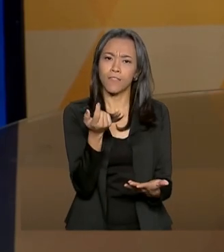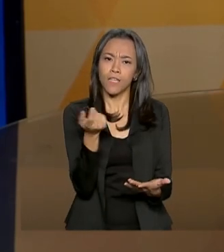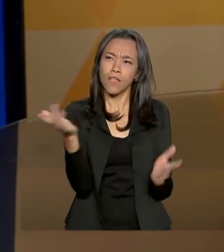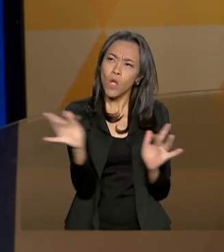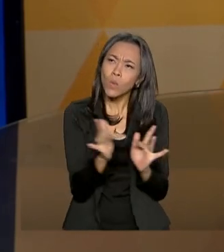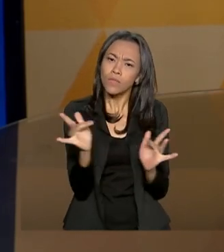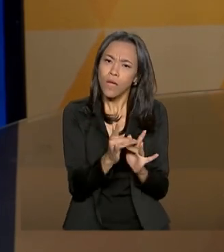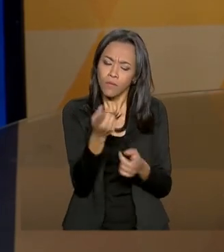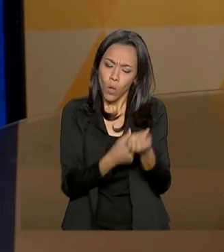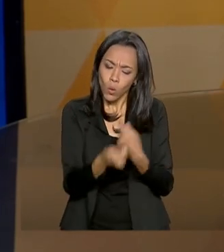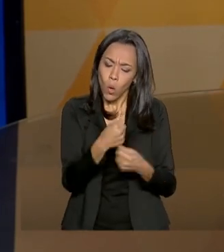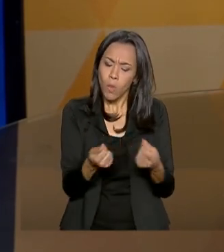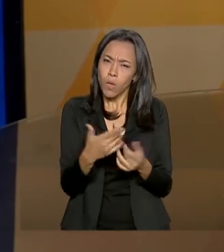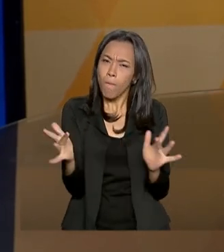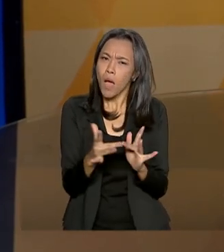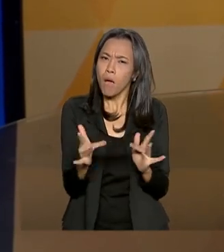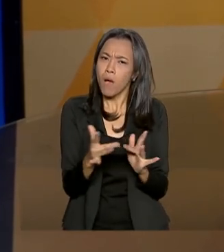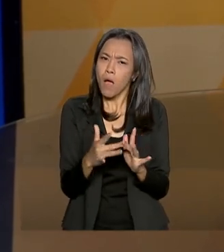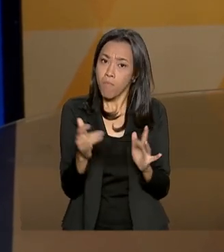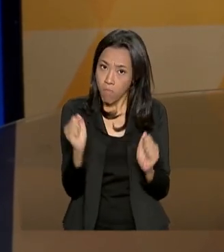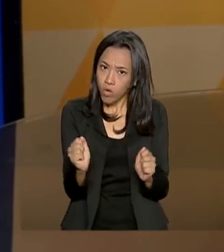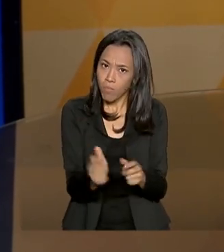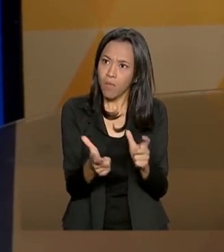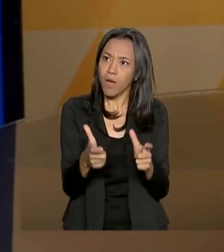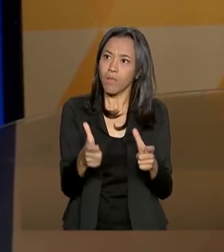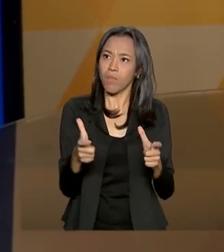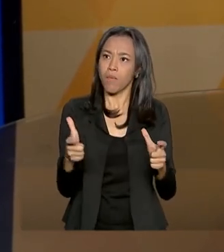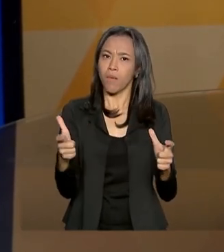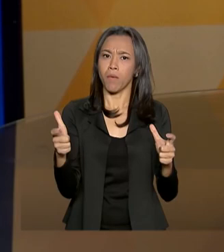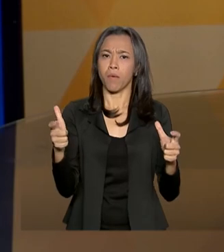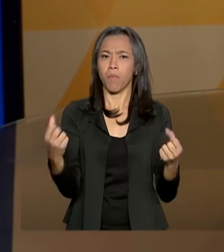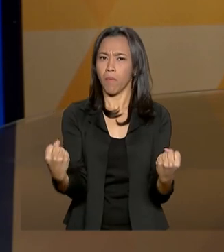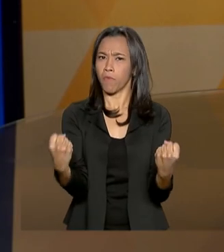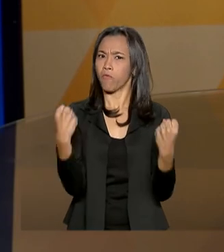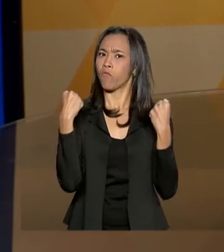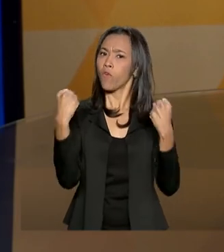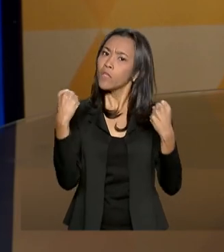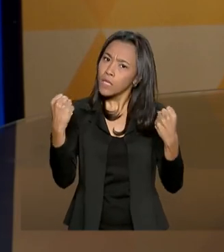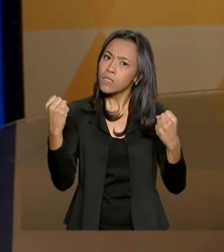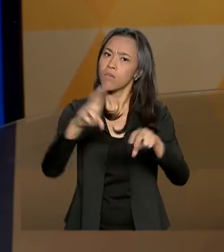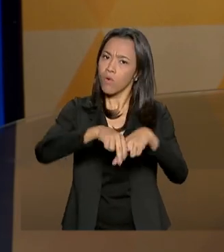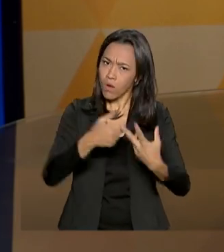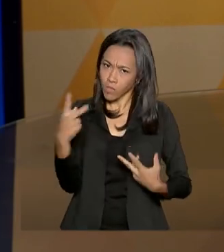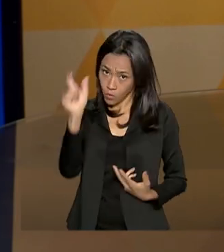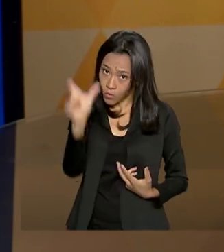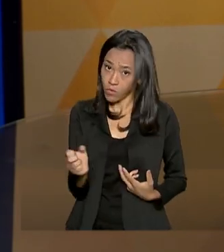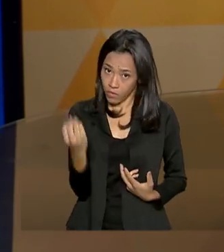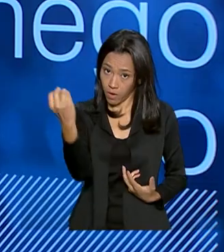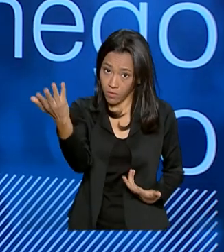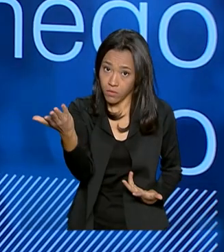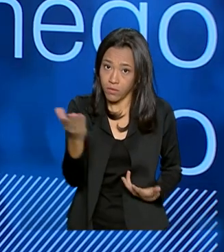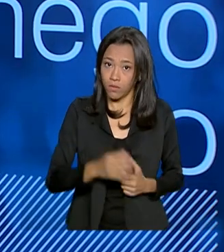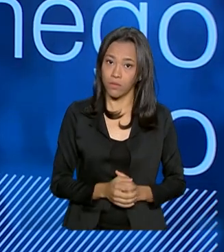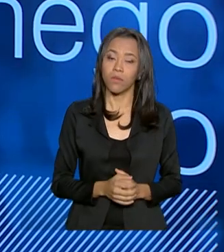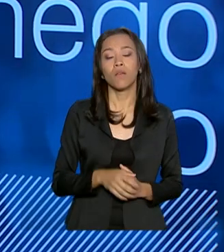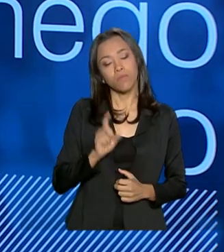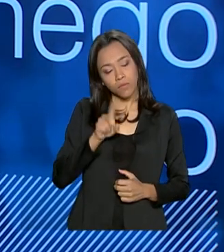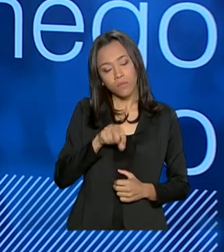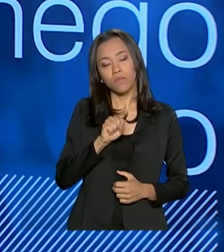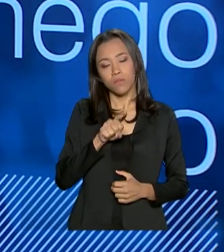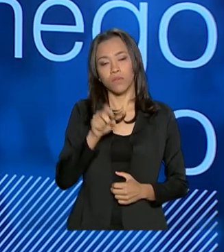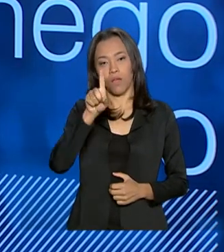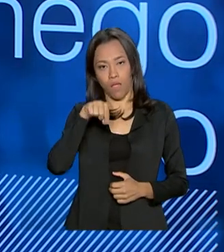intensa, ela pode se ampliar, se fortalecer nesse âmbito da viagem do senhor para a Cozumã? É, esse é um dos nossos